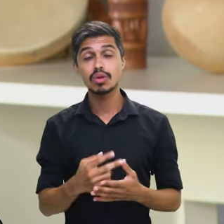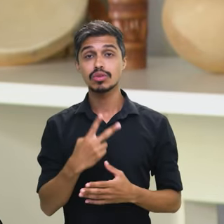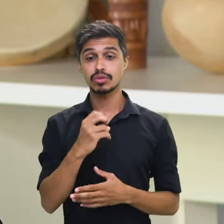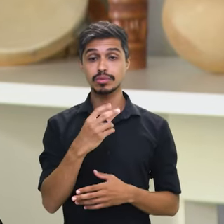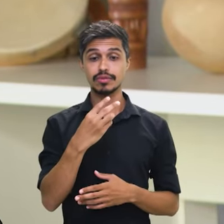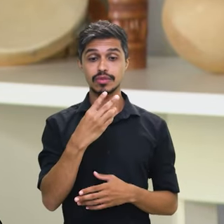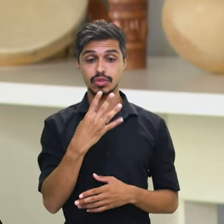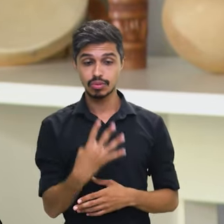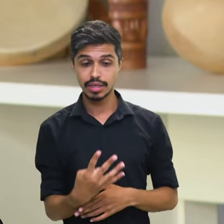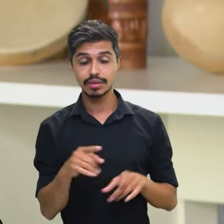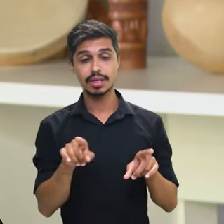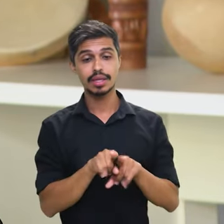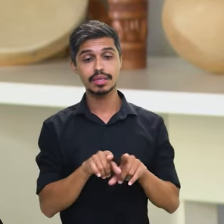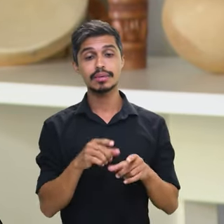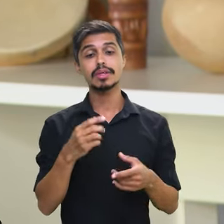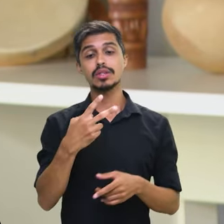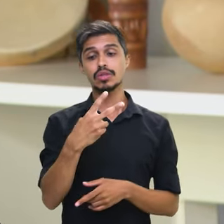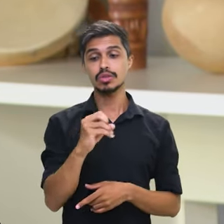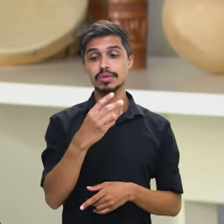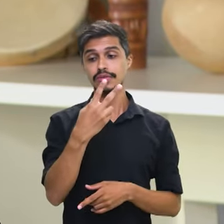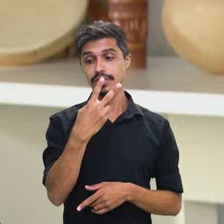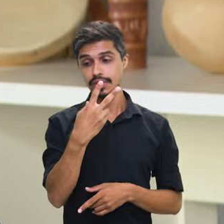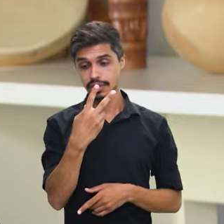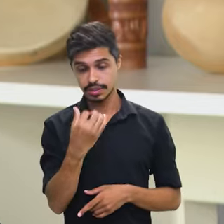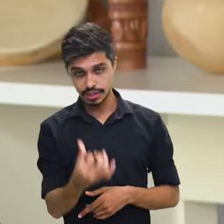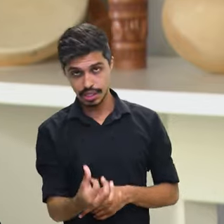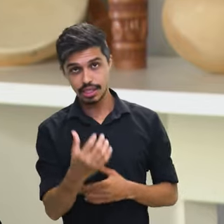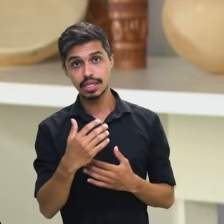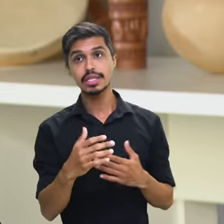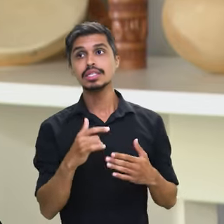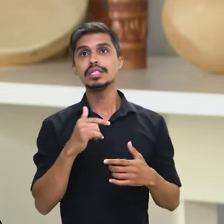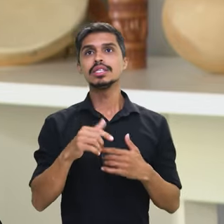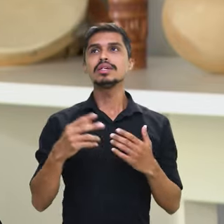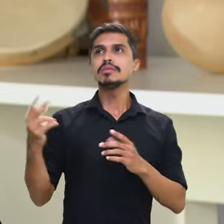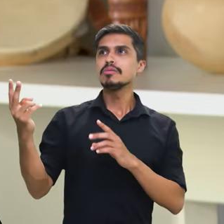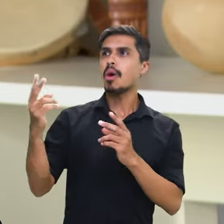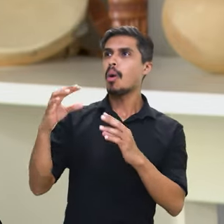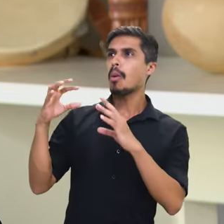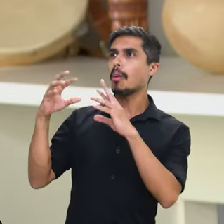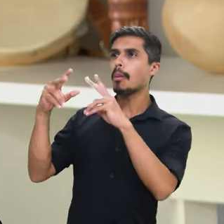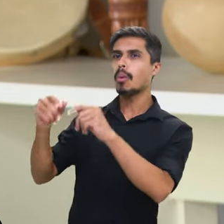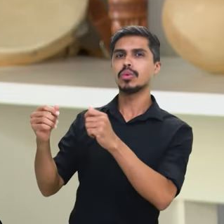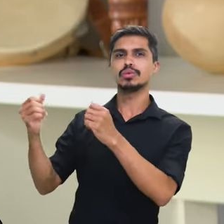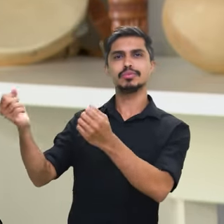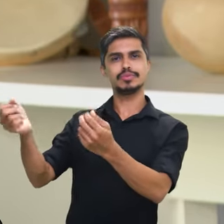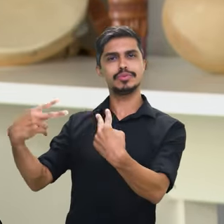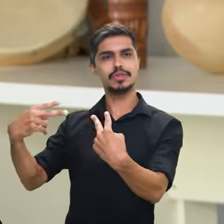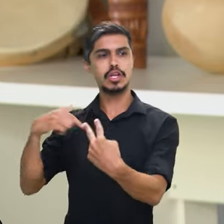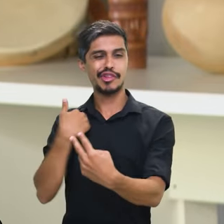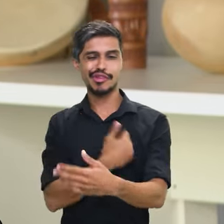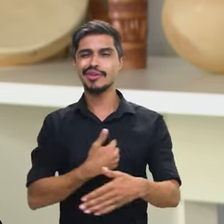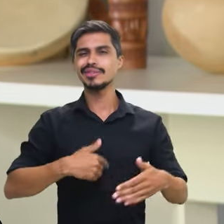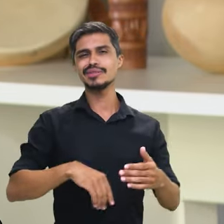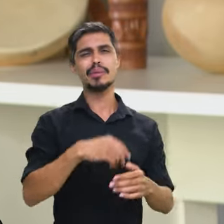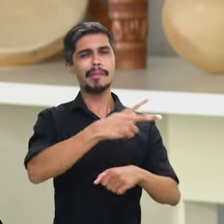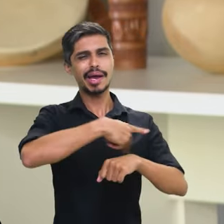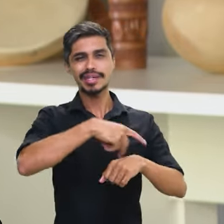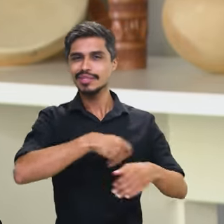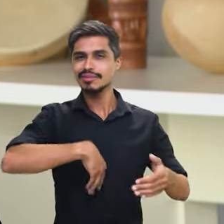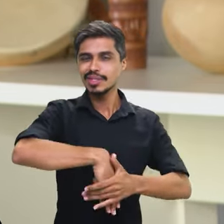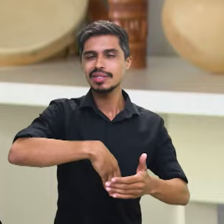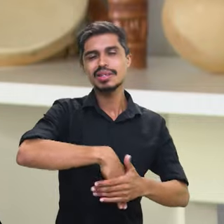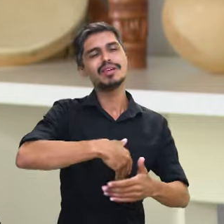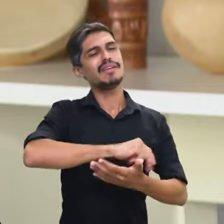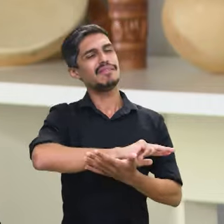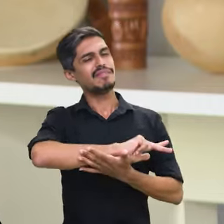2026, de fazer com que o mundo exterior, além de ver brasileiro no futebol, cinco títulos mundiais,